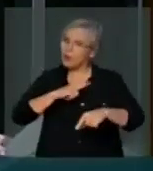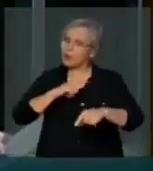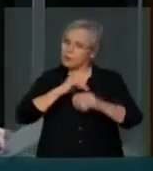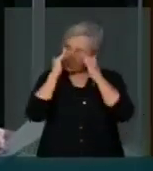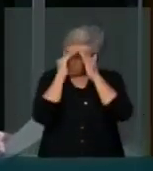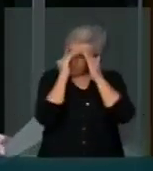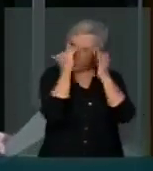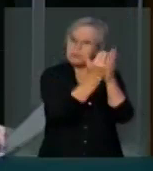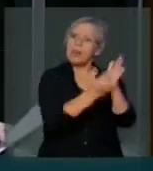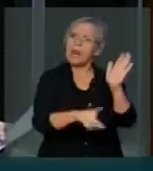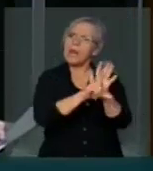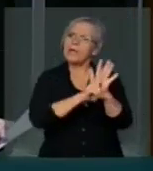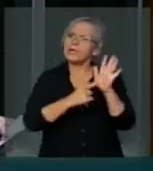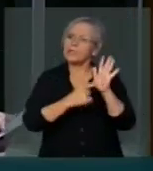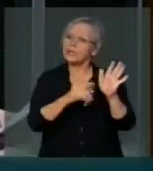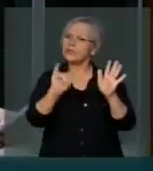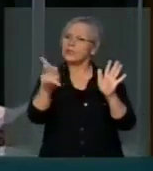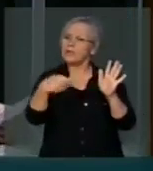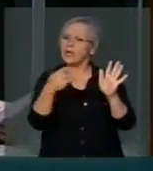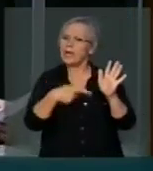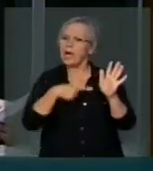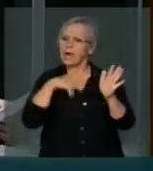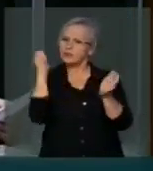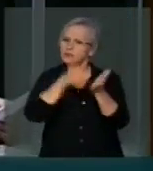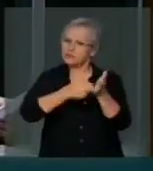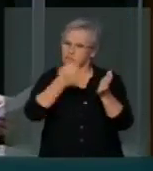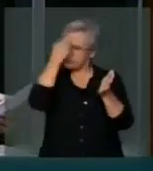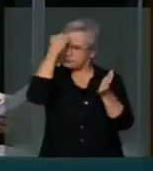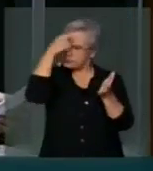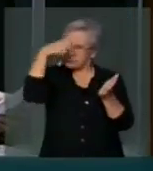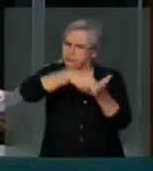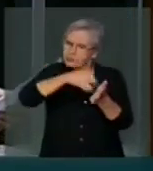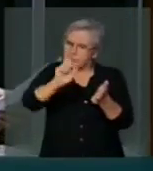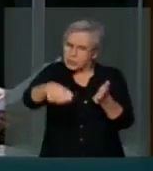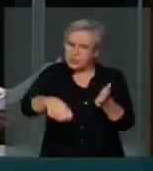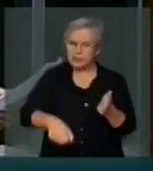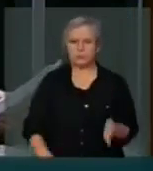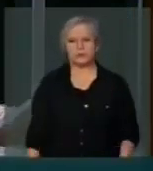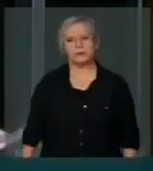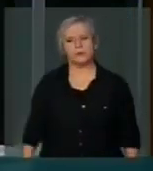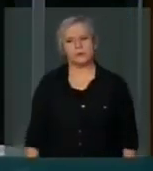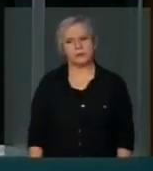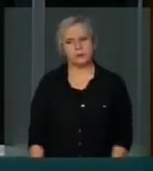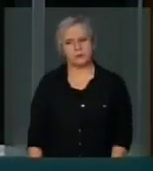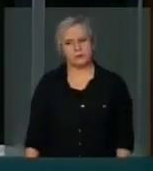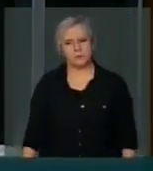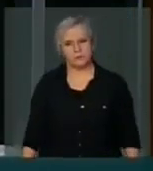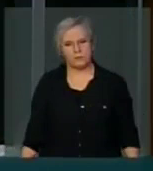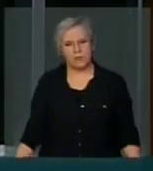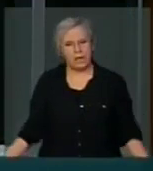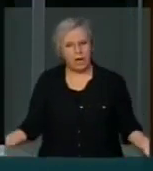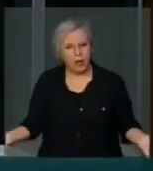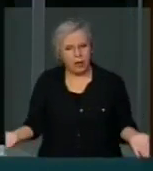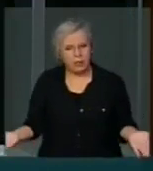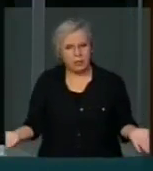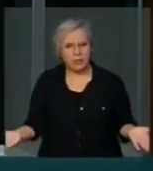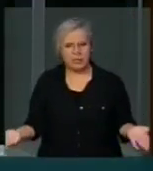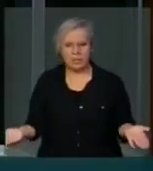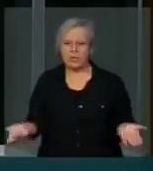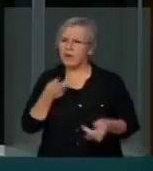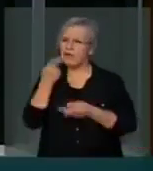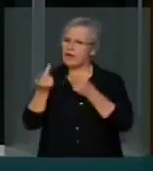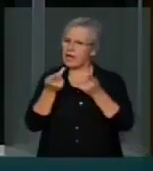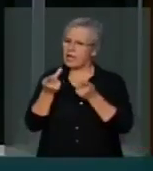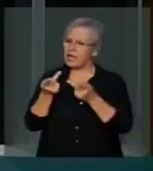pela prática de atos criminosos, atos lesivos à nação. E não quero culpar o cenário